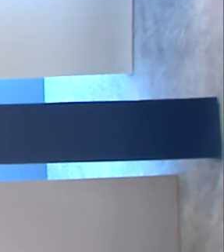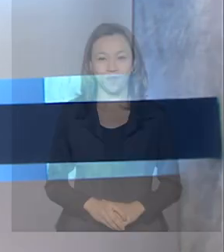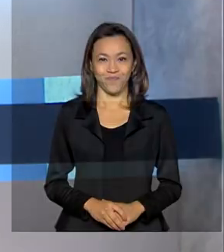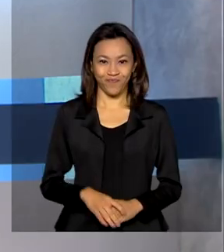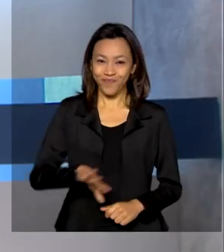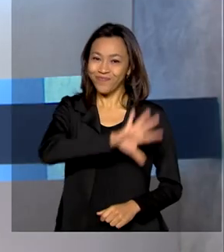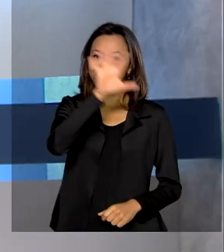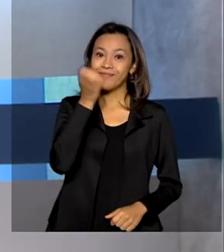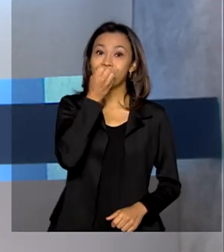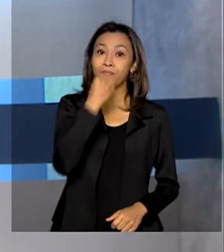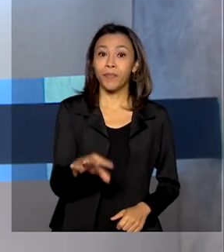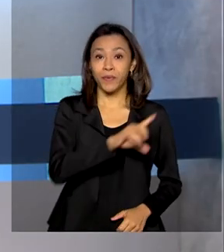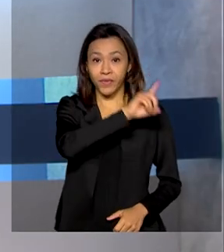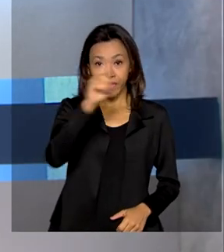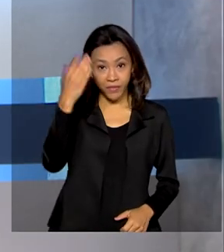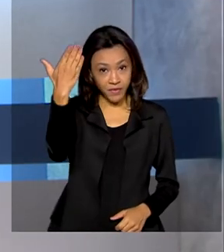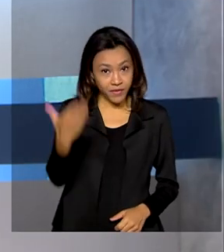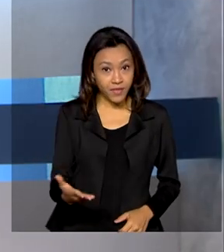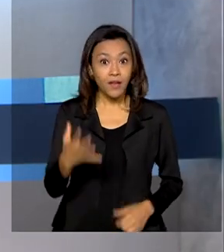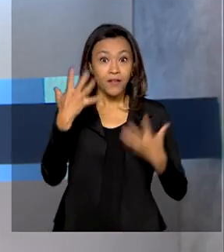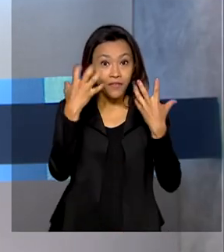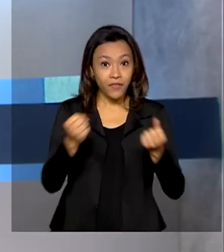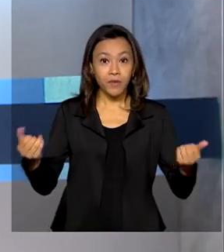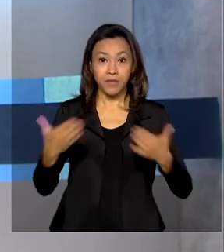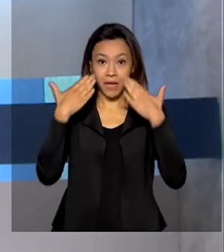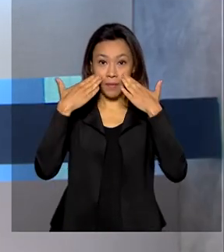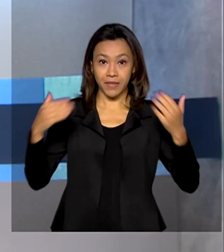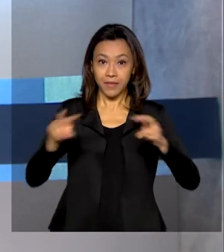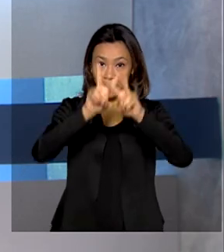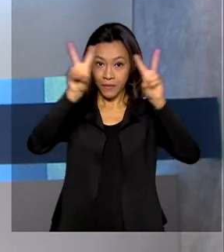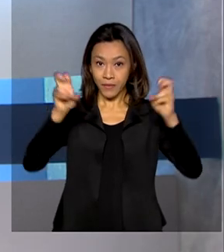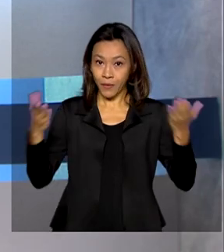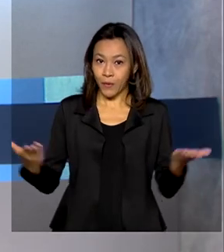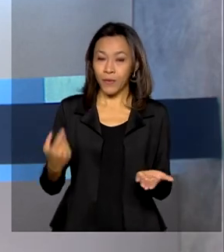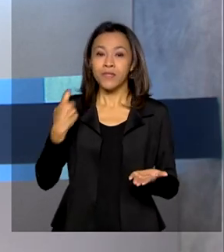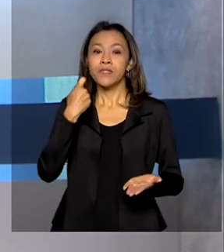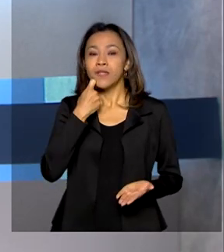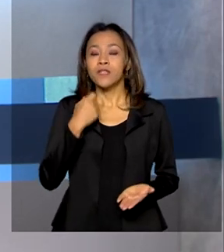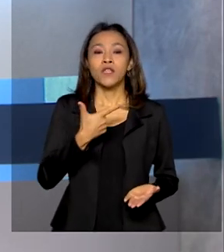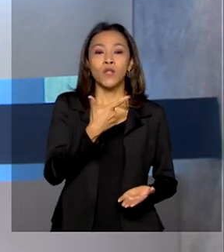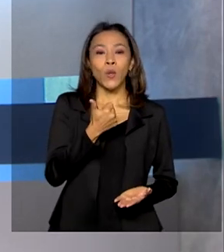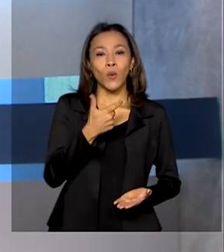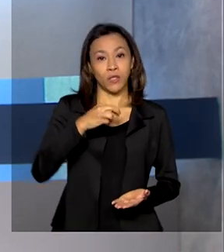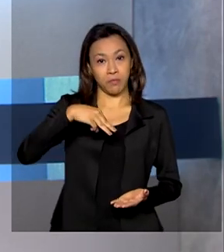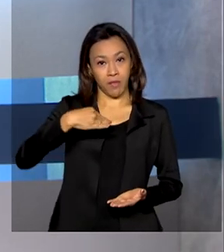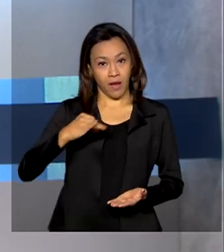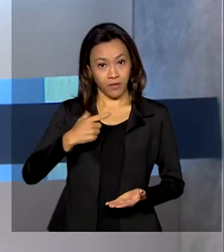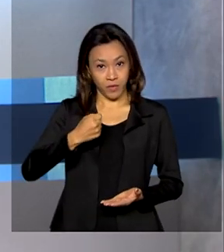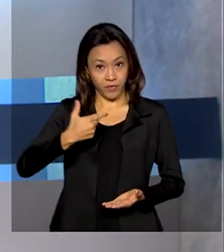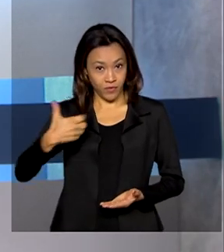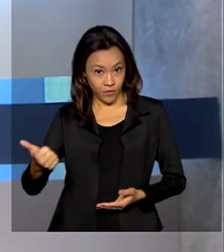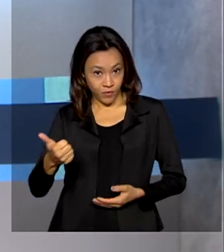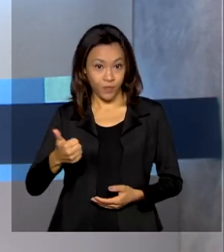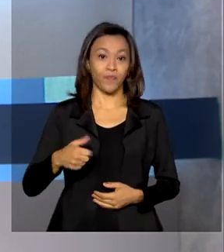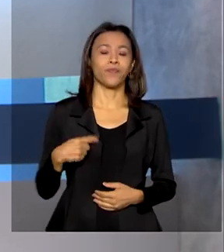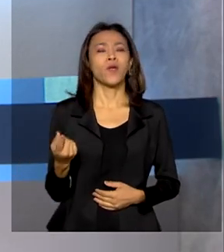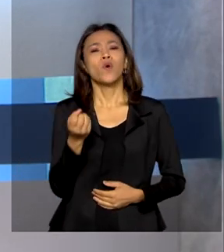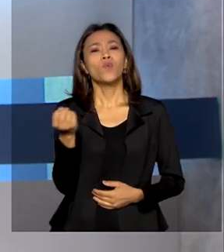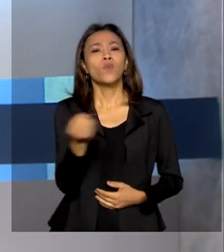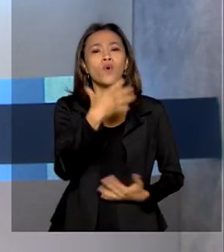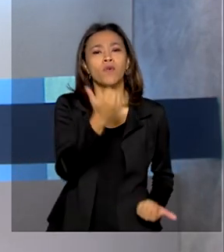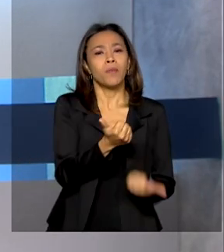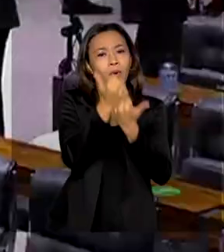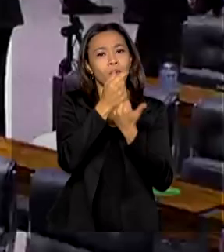Olá, bom dia pra você. Vamos aos destaques desta sexta-feira, 12 de março de 2021. Novo auxílio